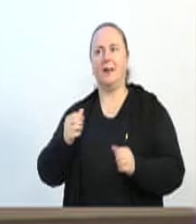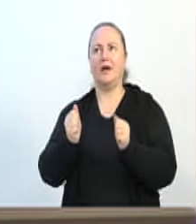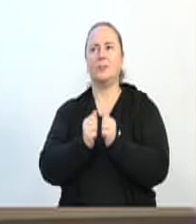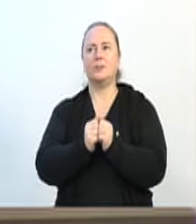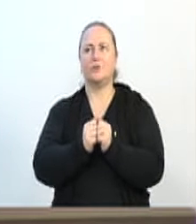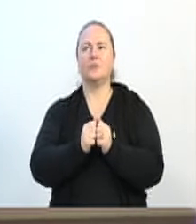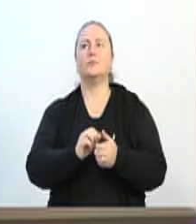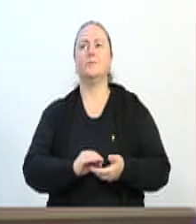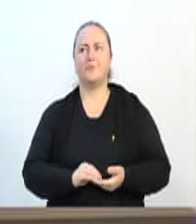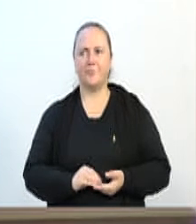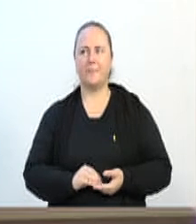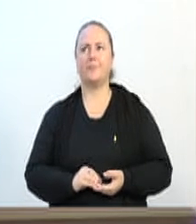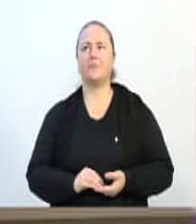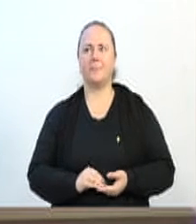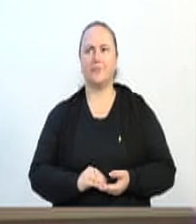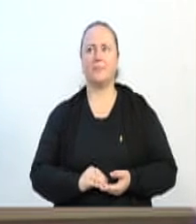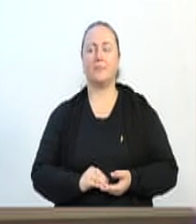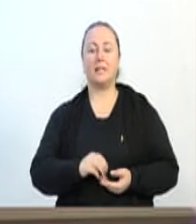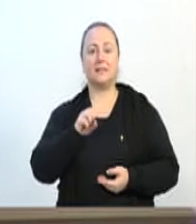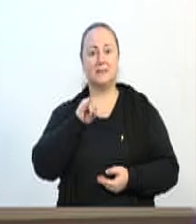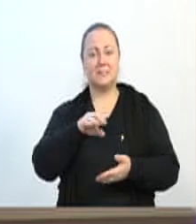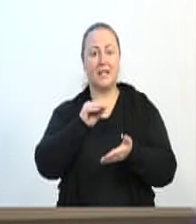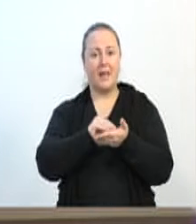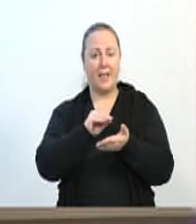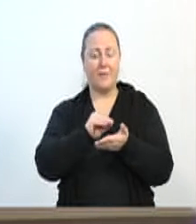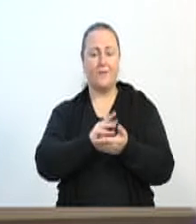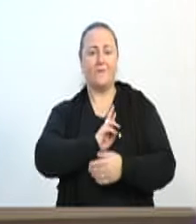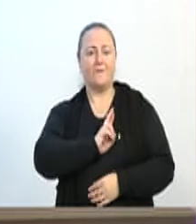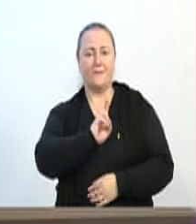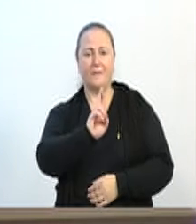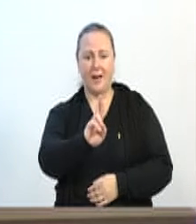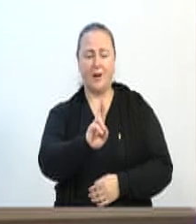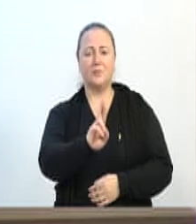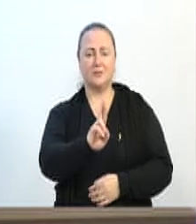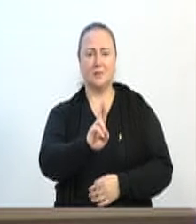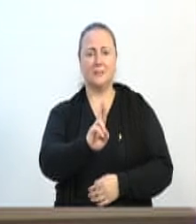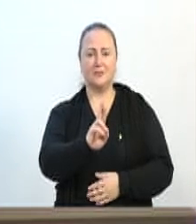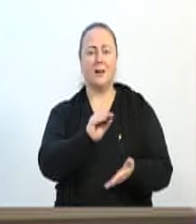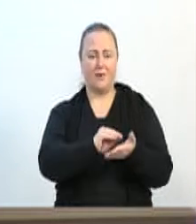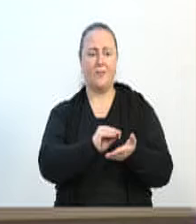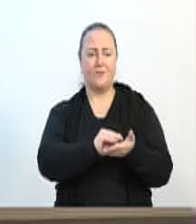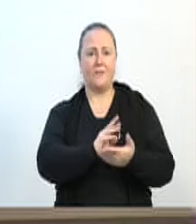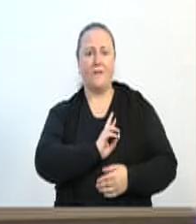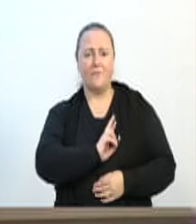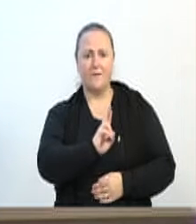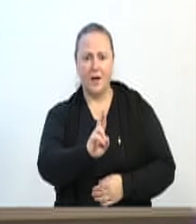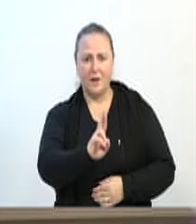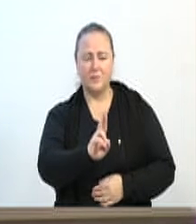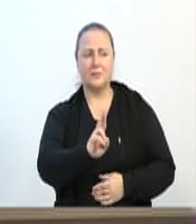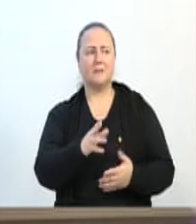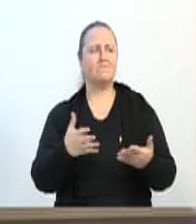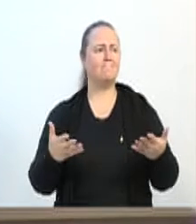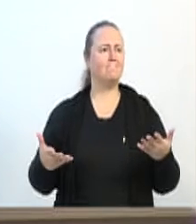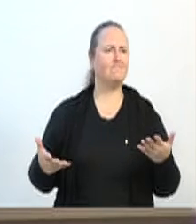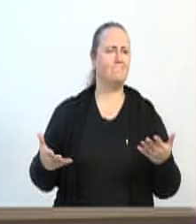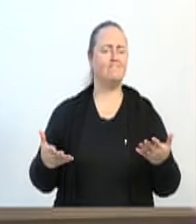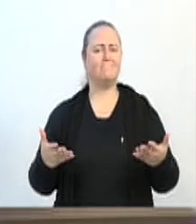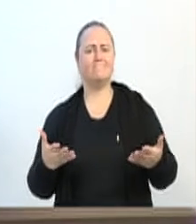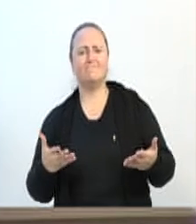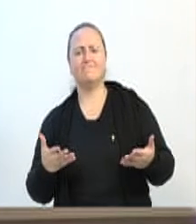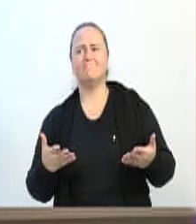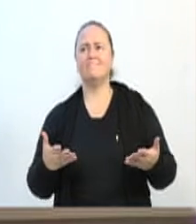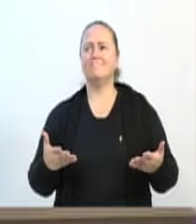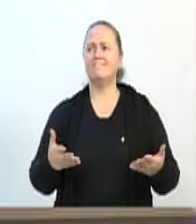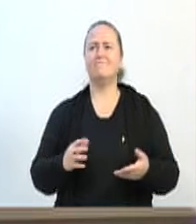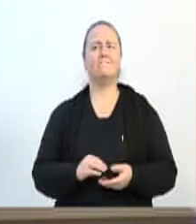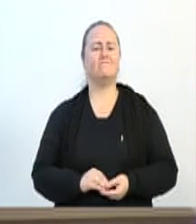dizendo que a nossa falta de representação aqui foi de muito, foi um